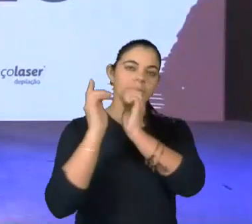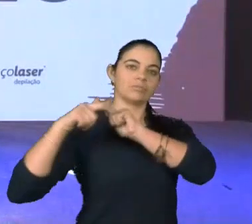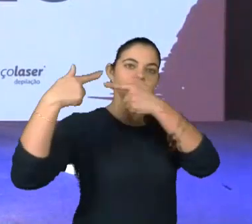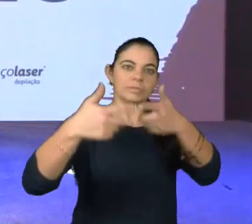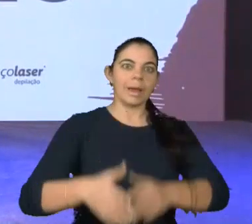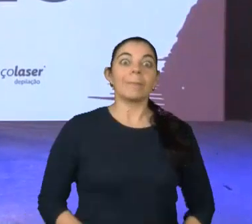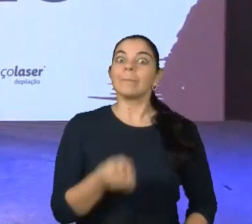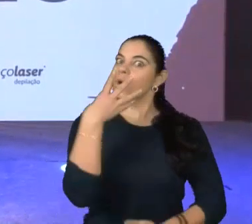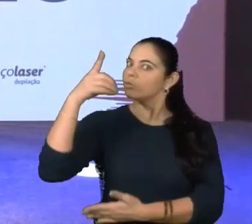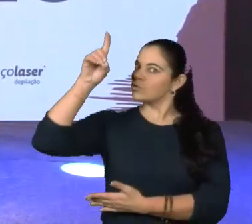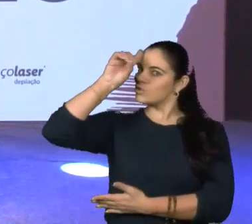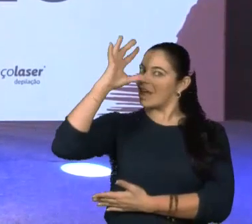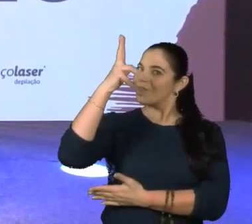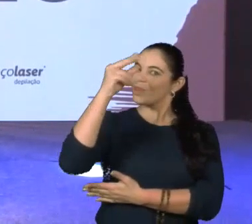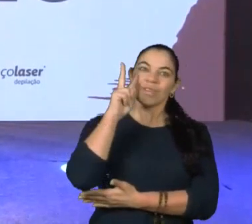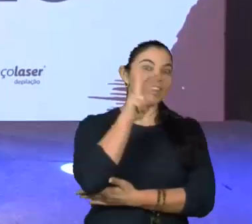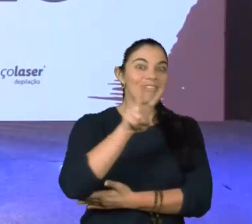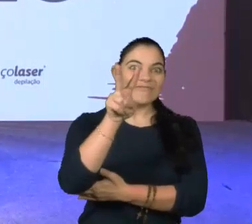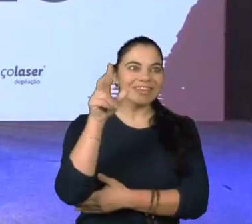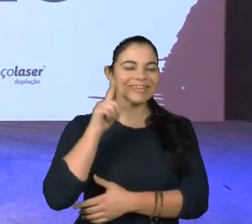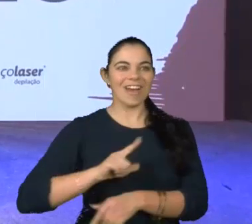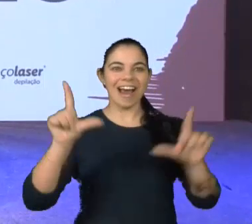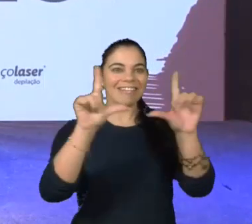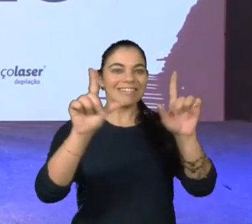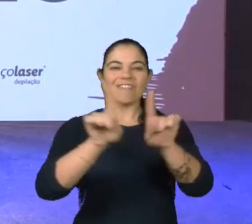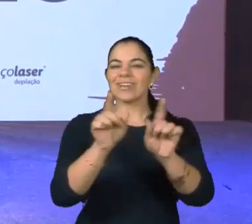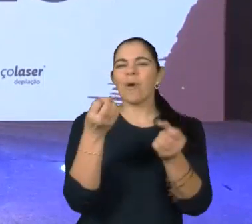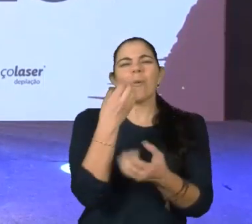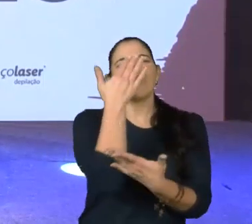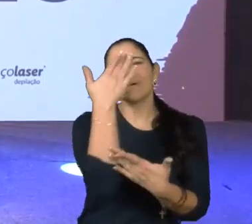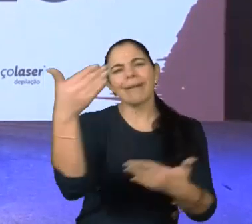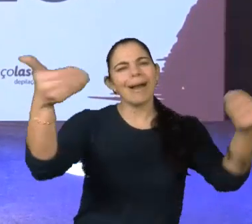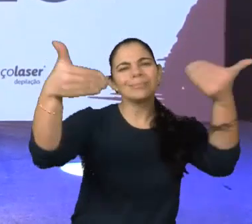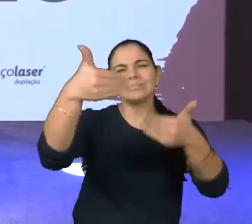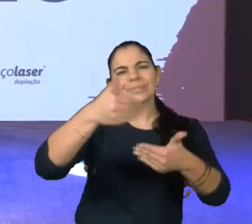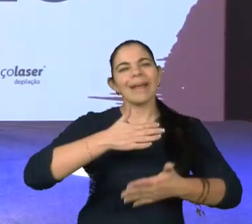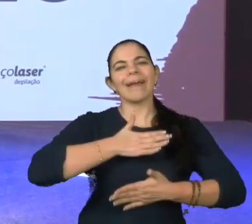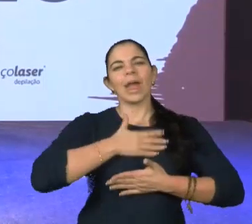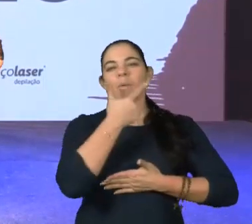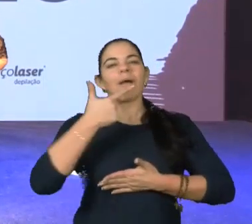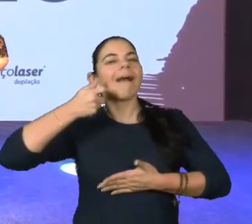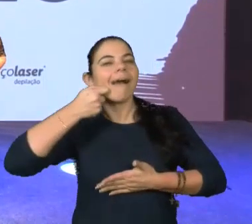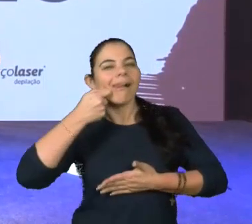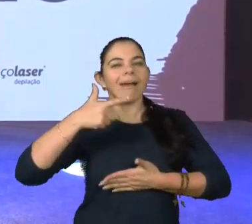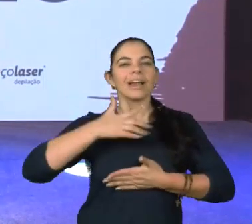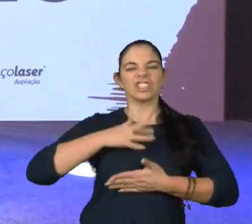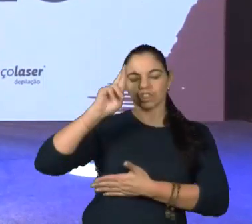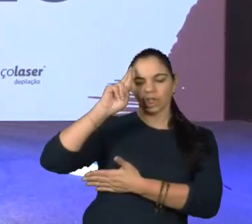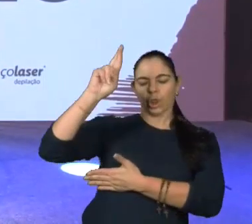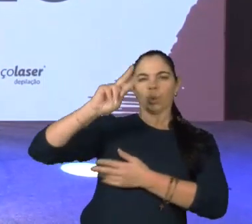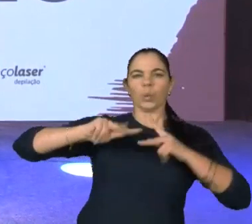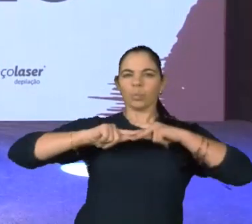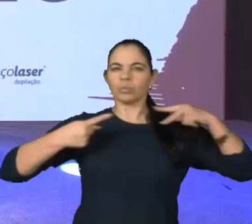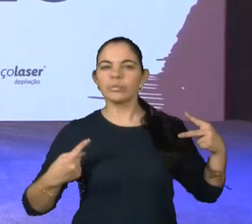Bom dia a todos os telespectadores. Muito obrigado pela sua audiência. Eu sou Alex Duarte, diretor e autor do projeto Cromossomo